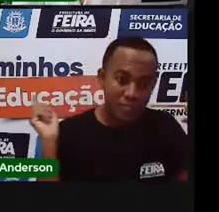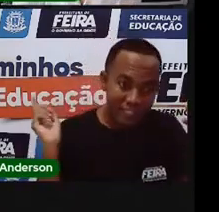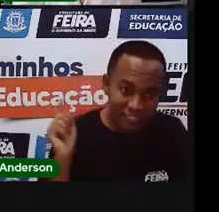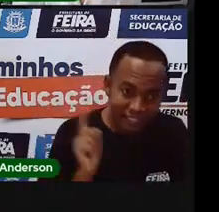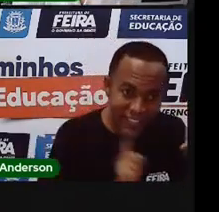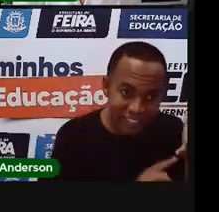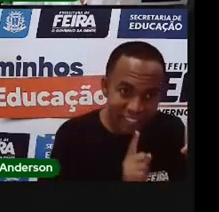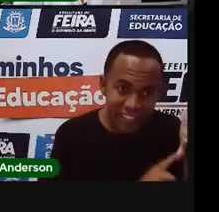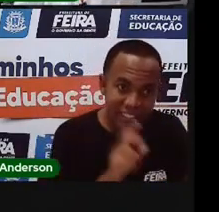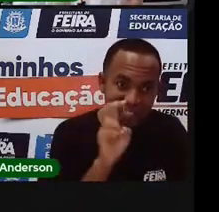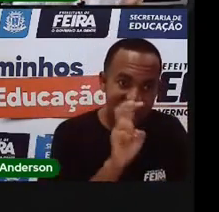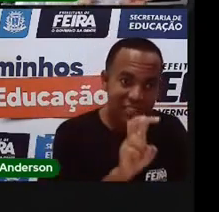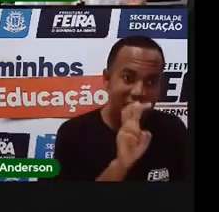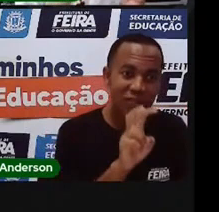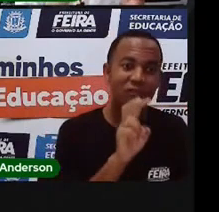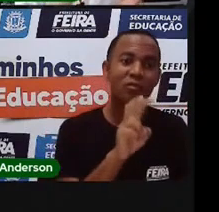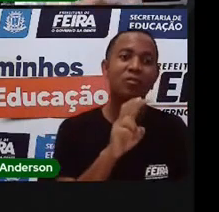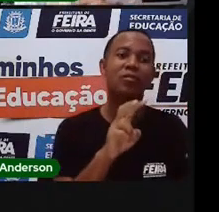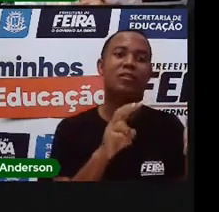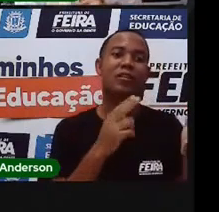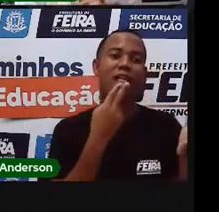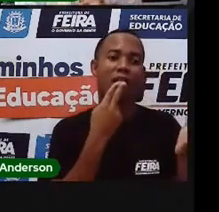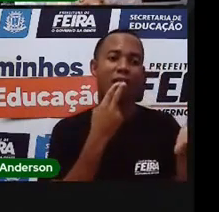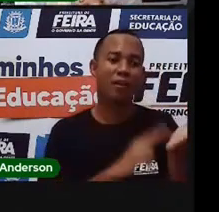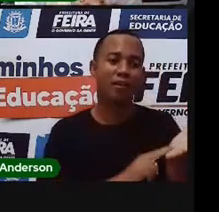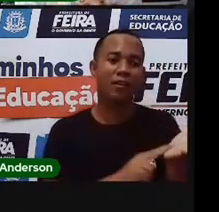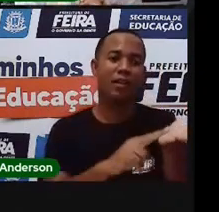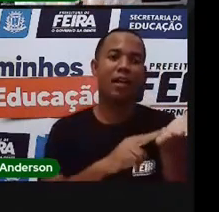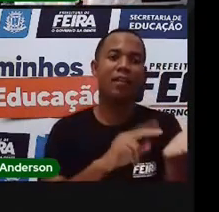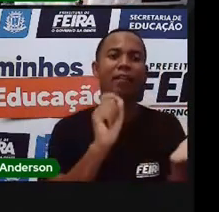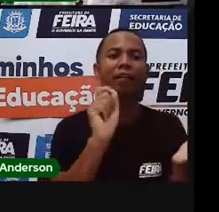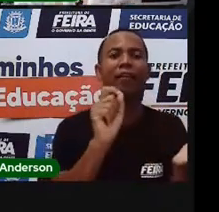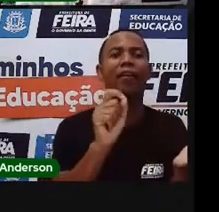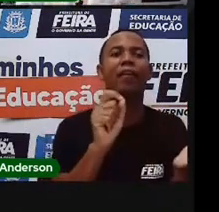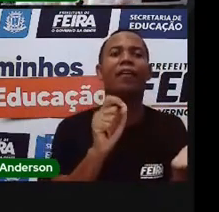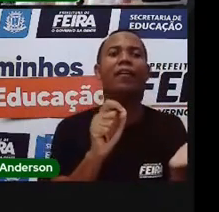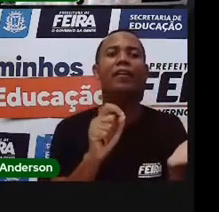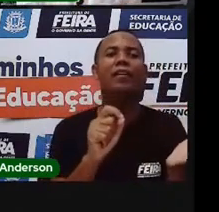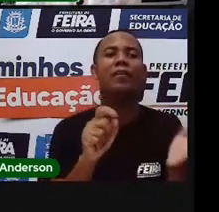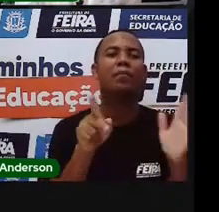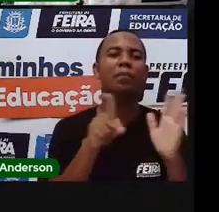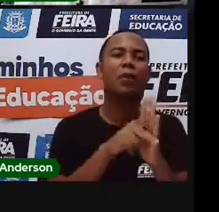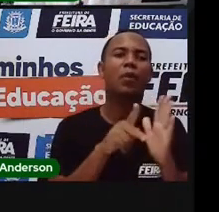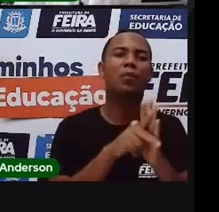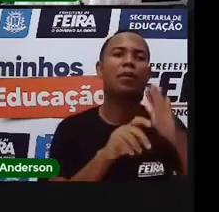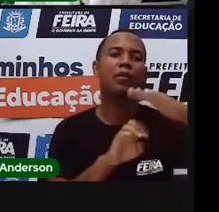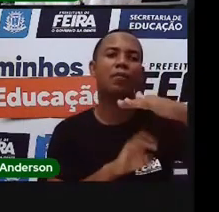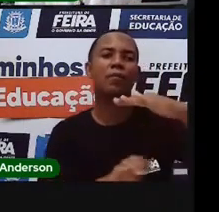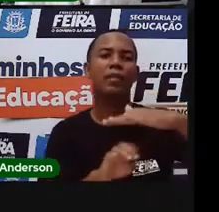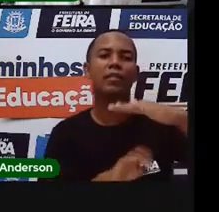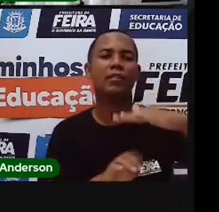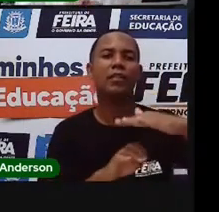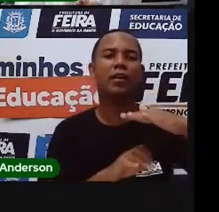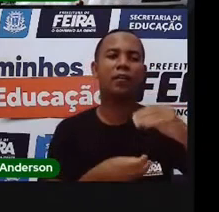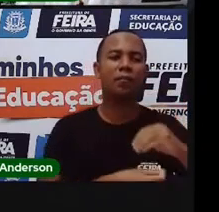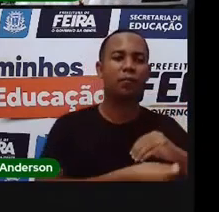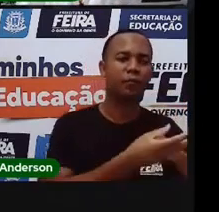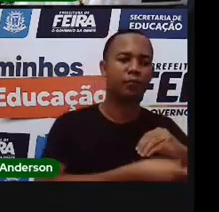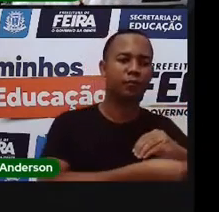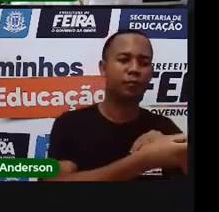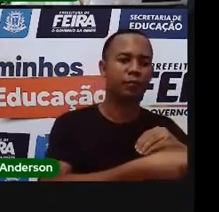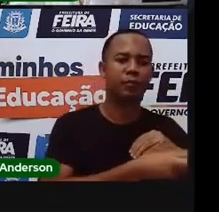que é uma correspondência, lembra também que na aula passada a Pró falou sobre cartas. Pronto. Correspondências são cartas,